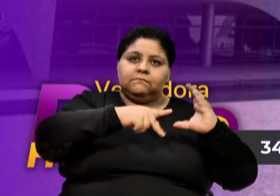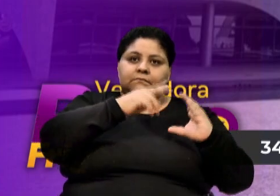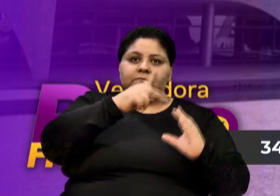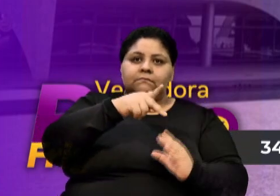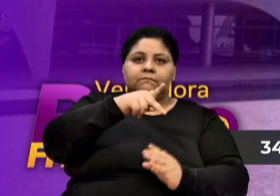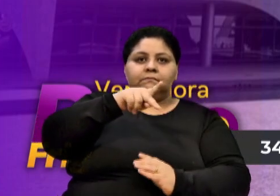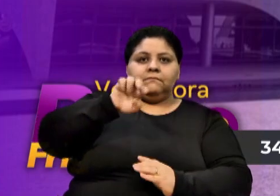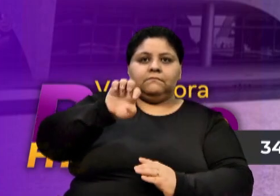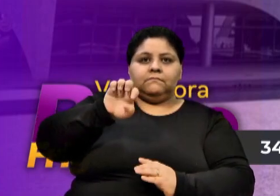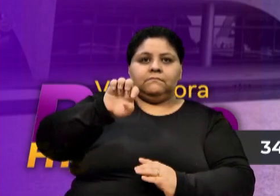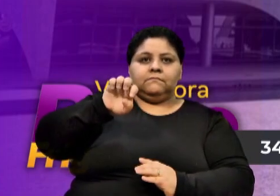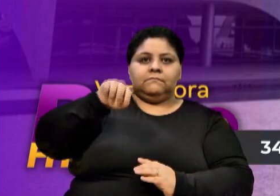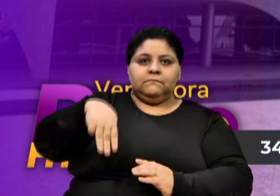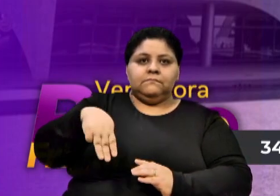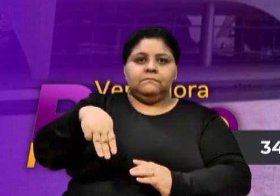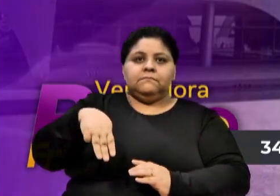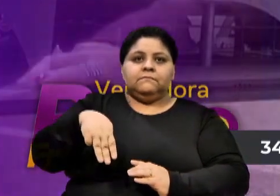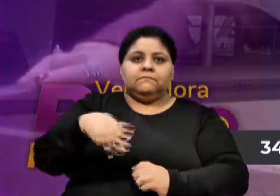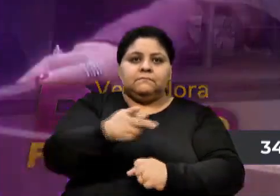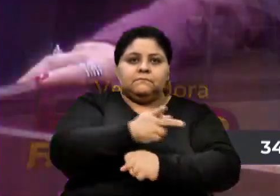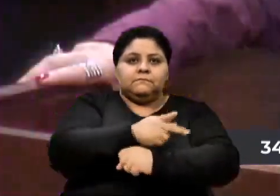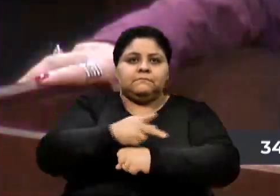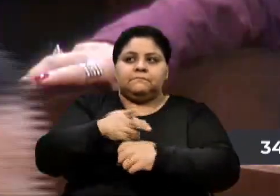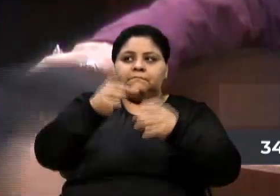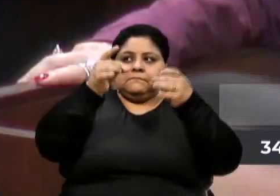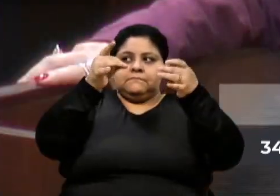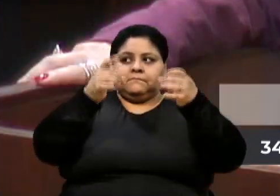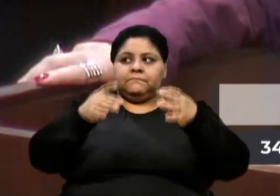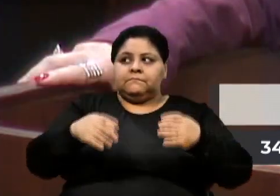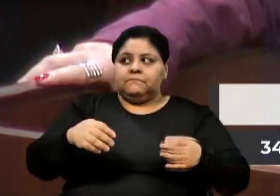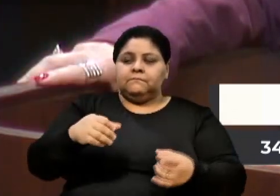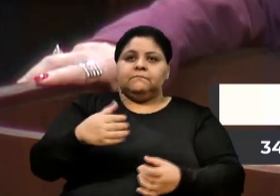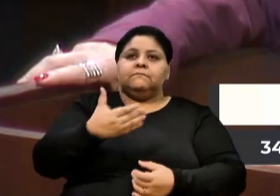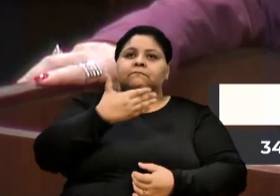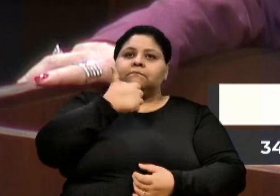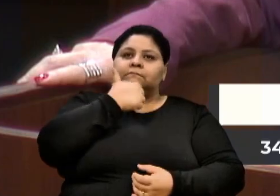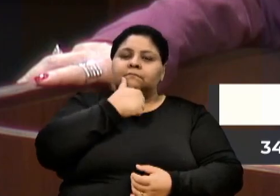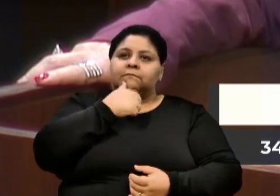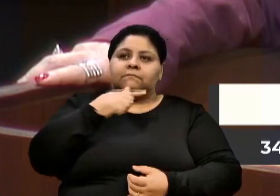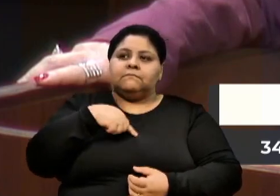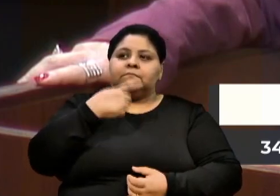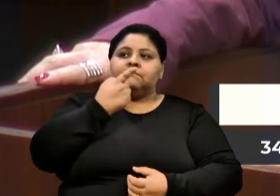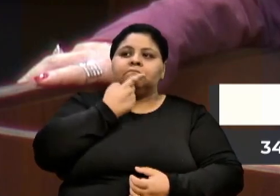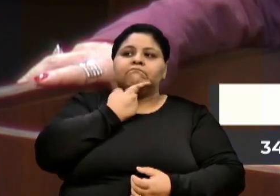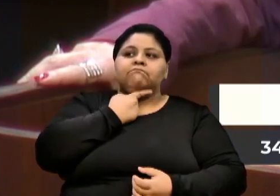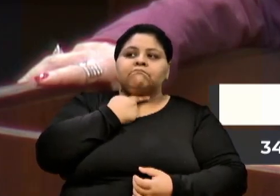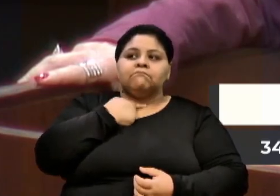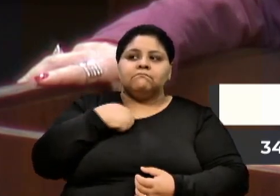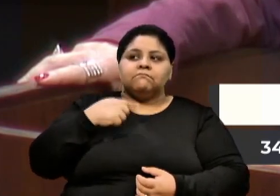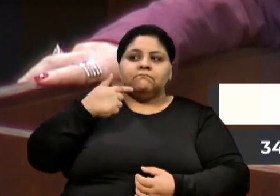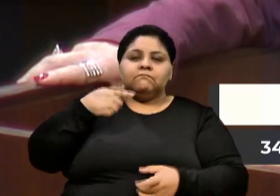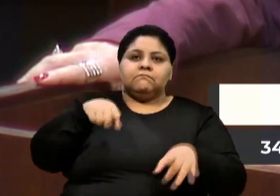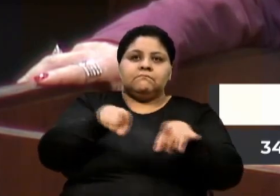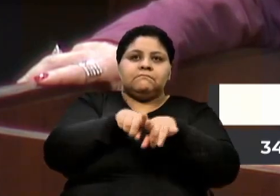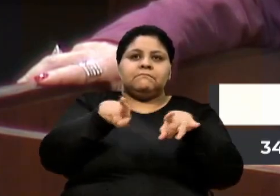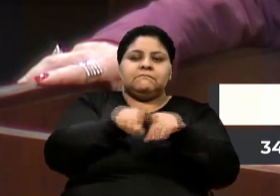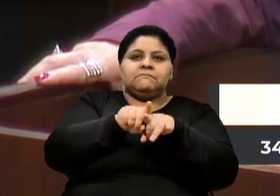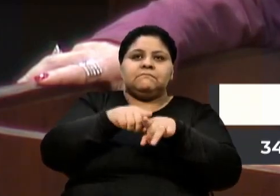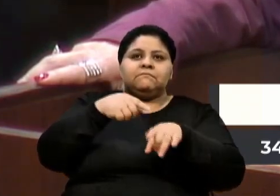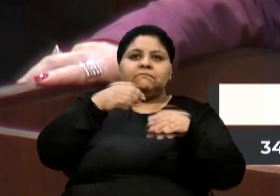Especial da Mulher, na Marcha das Margaridas, que eu gostaria também de conseguir explicar o que é,